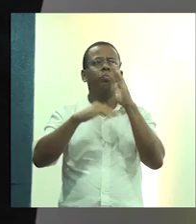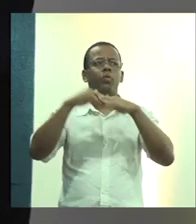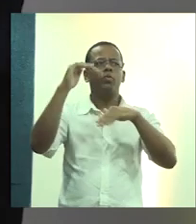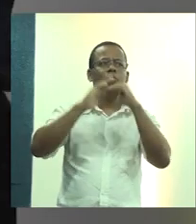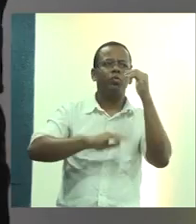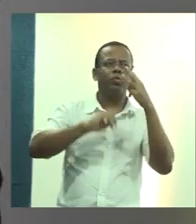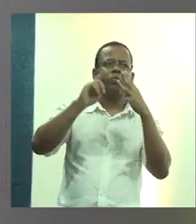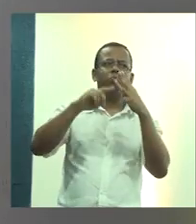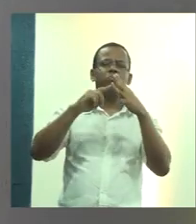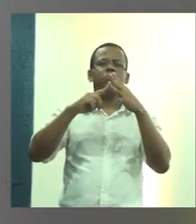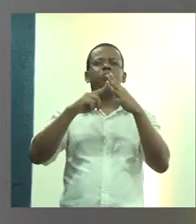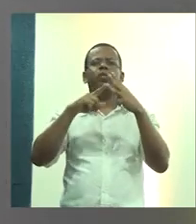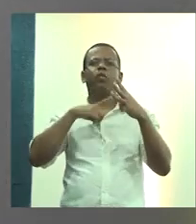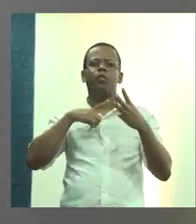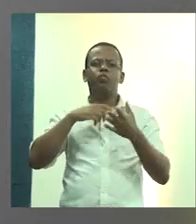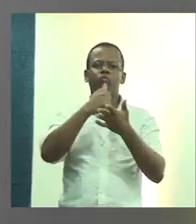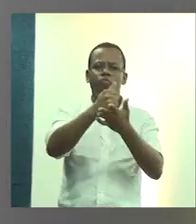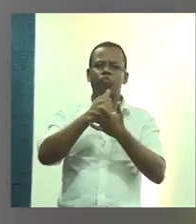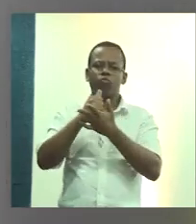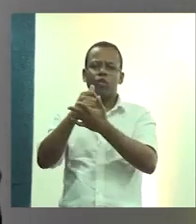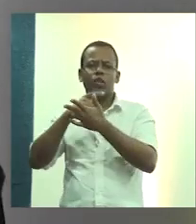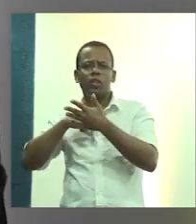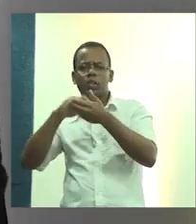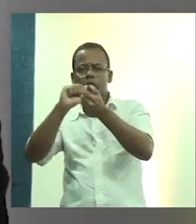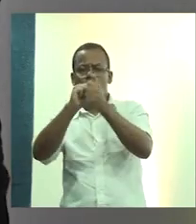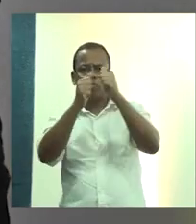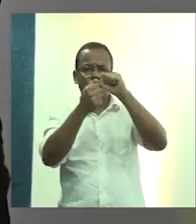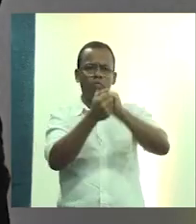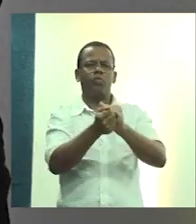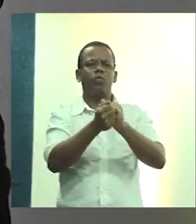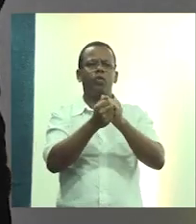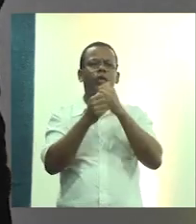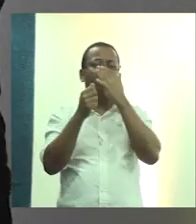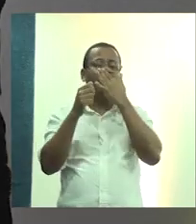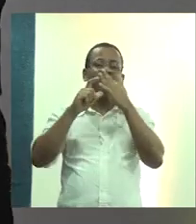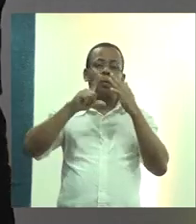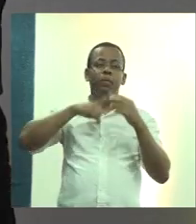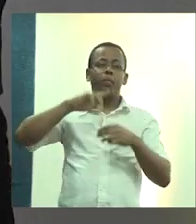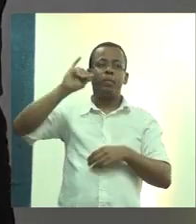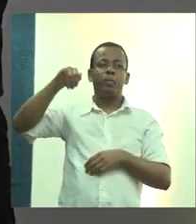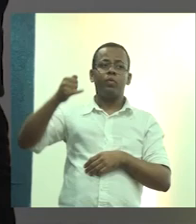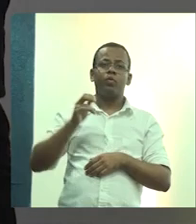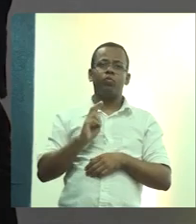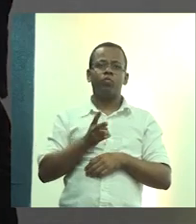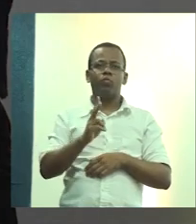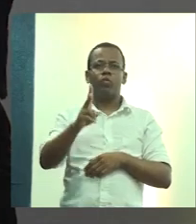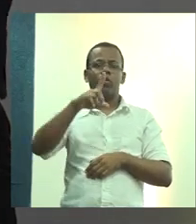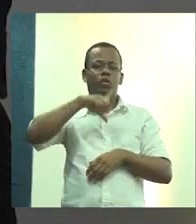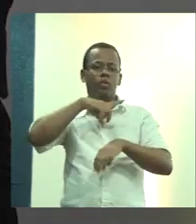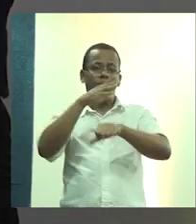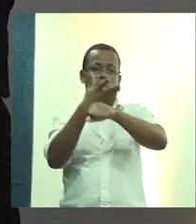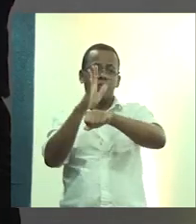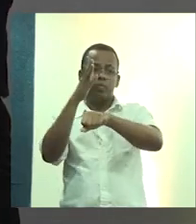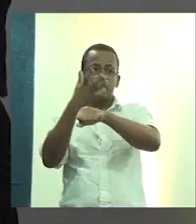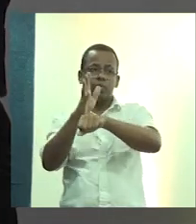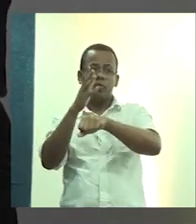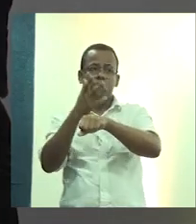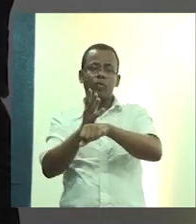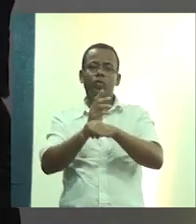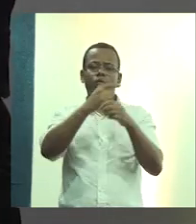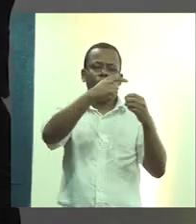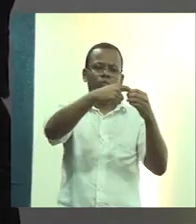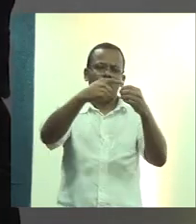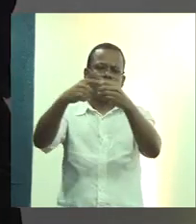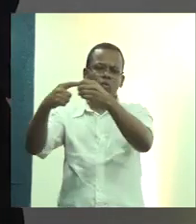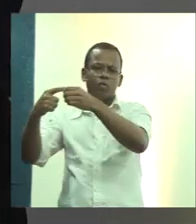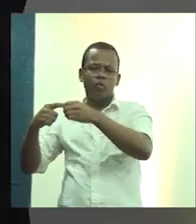moradia. Esse atendimento tem que ser personalizado. A gente teve a oportunidade de acompanhar algumas ações nesses municípios que a gente está